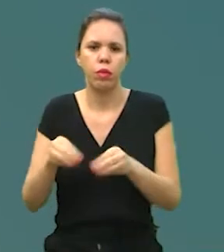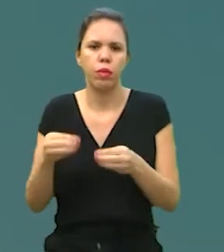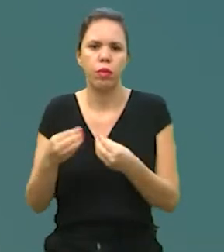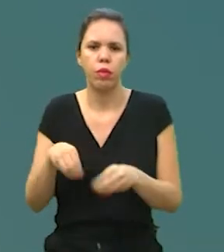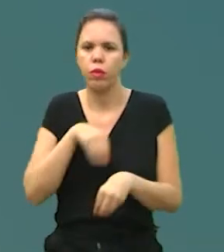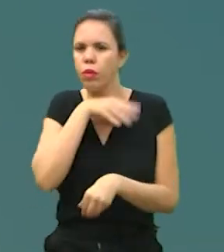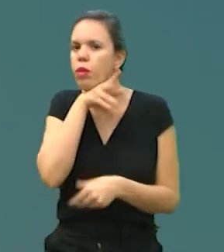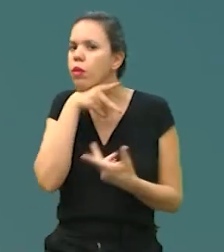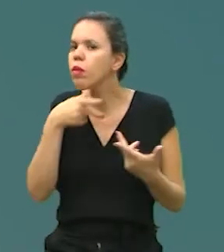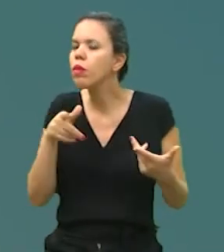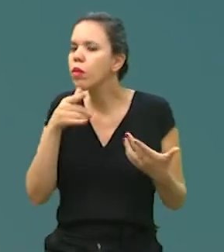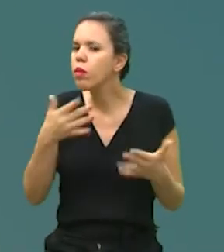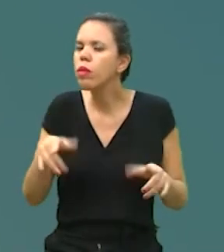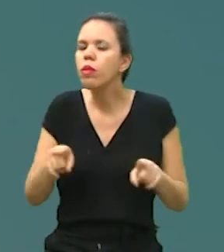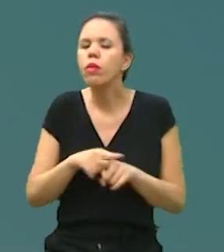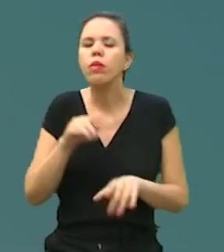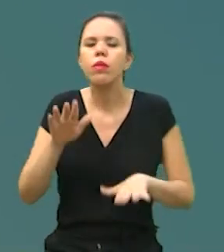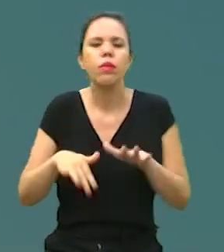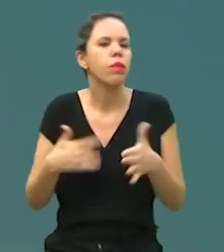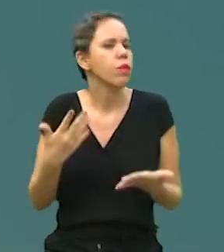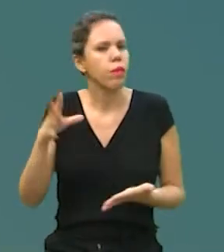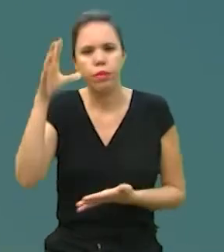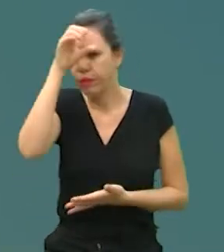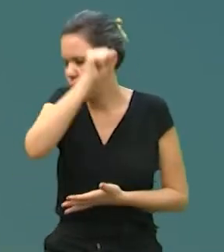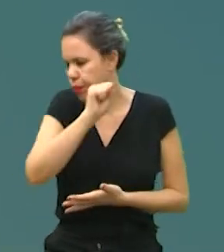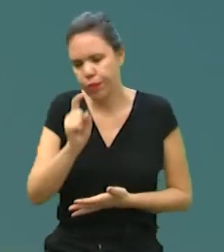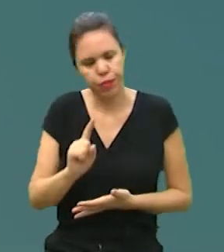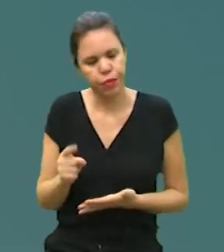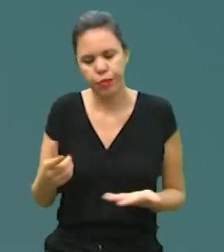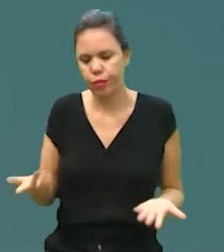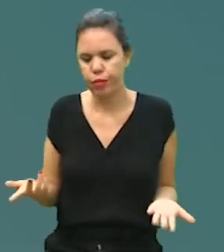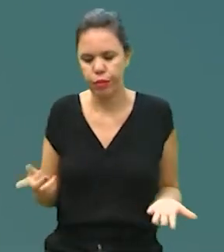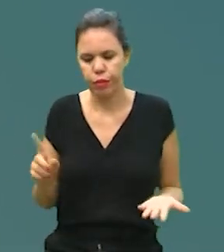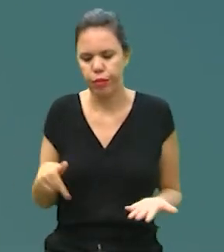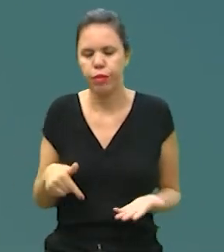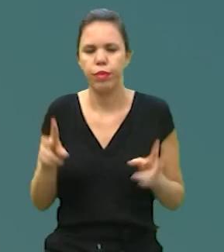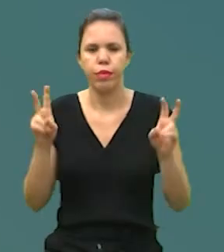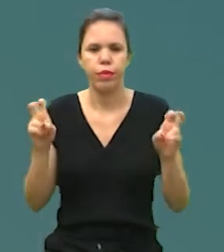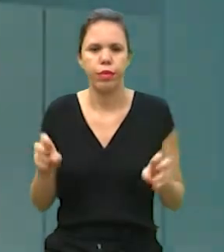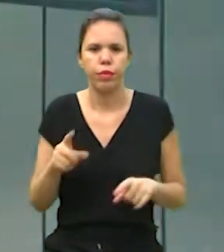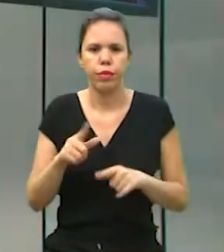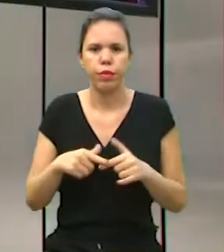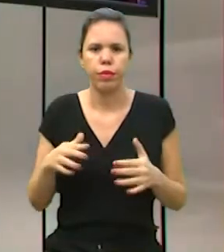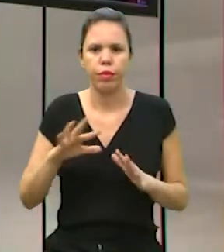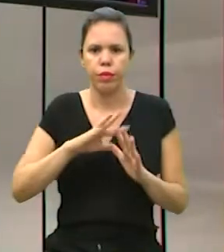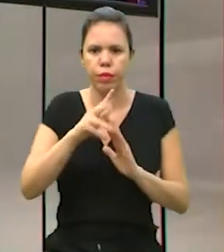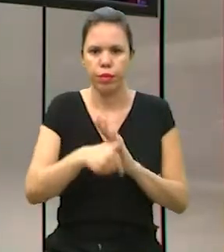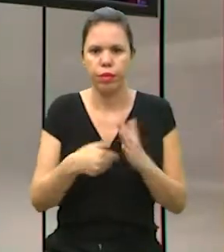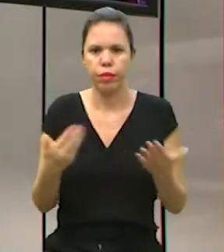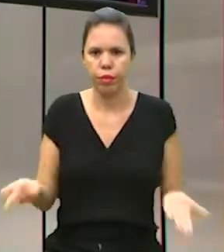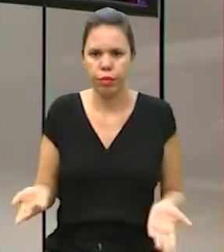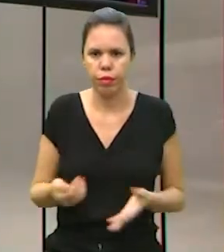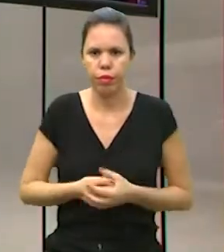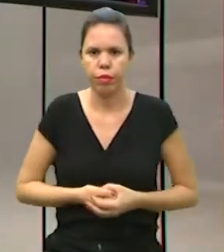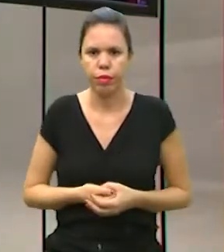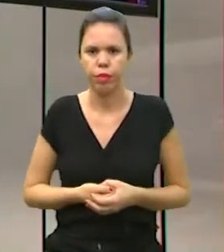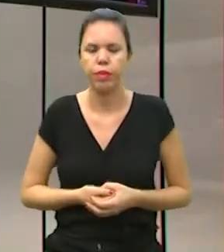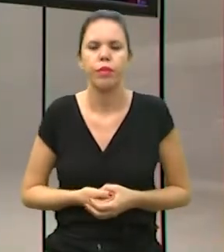vida dos animais. Ou seja, a gente talvez não esteja aprendendo tanto assim, nesse assunto, nessa matéria meio ambiente, né?